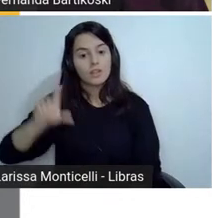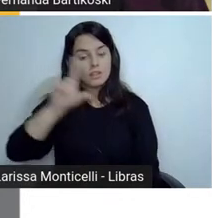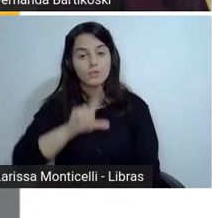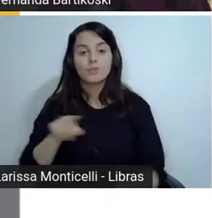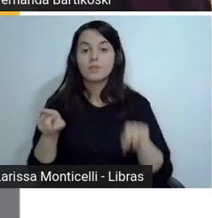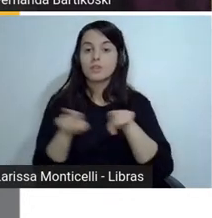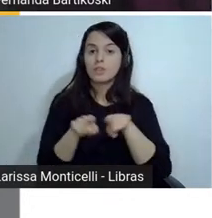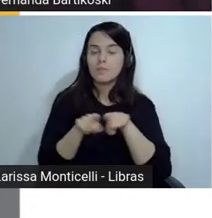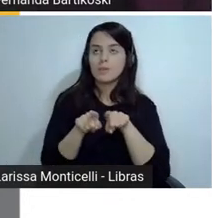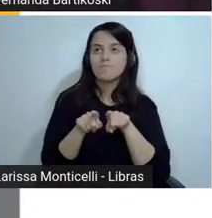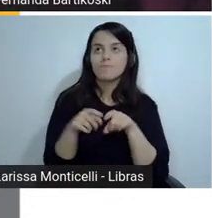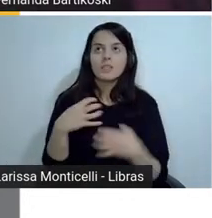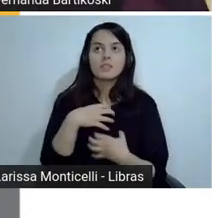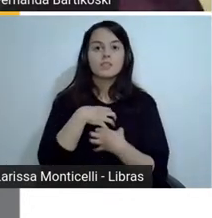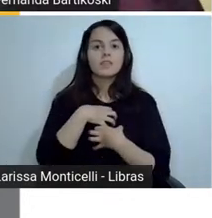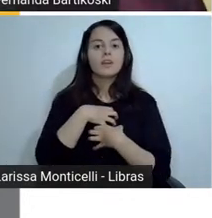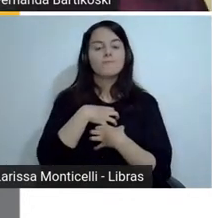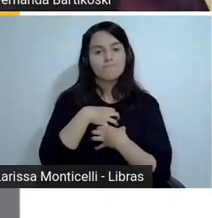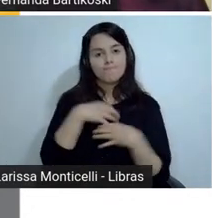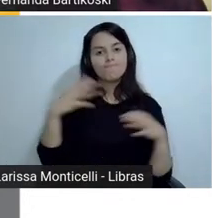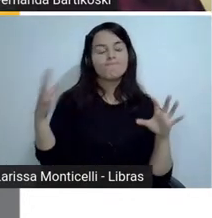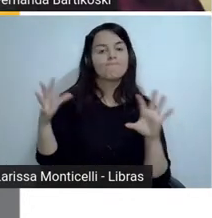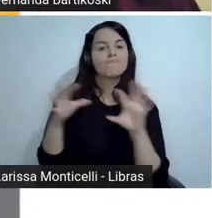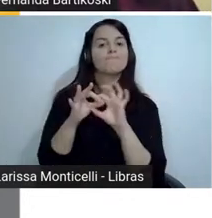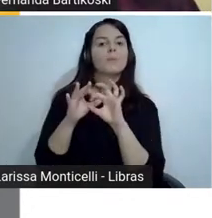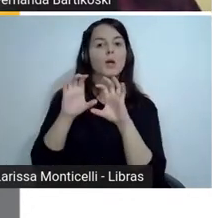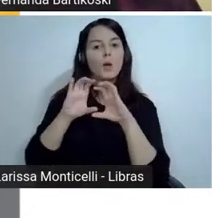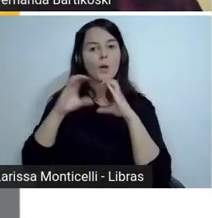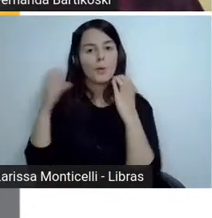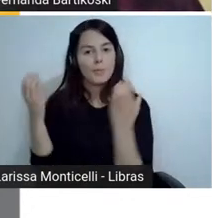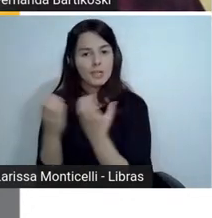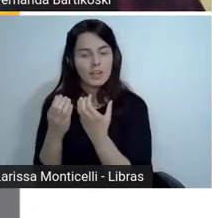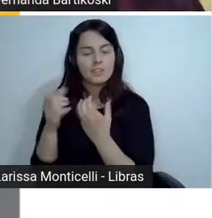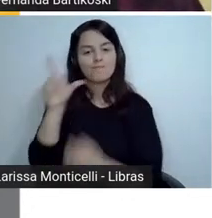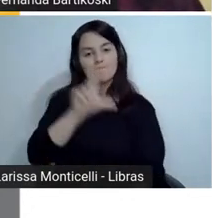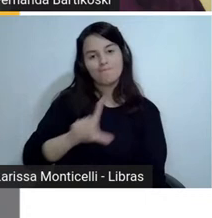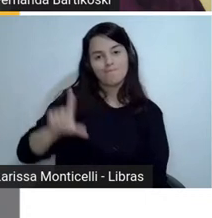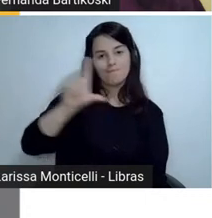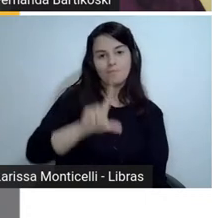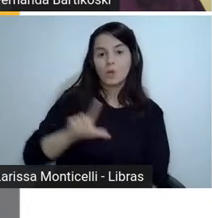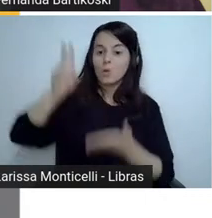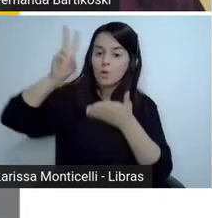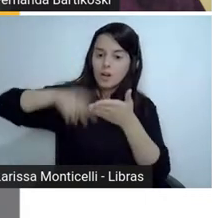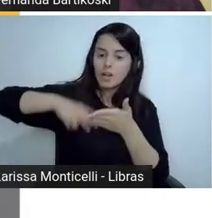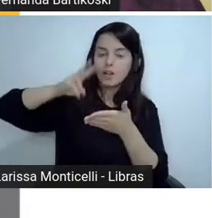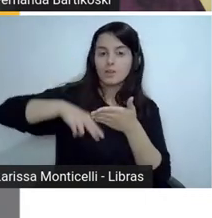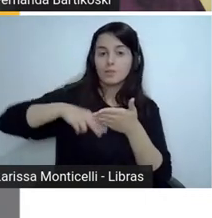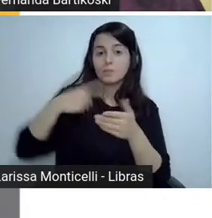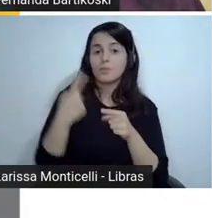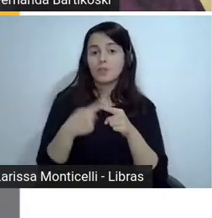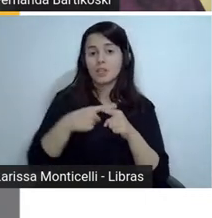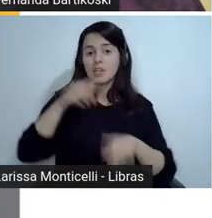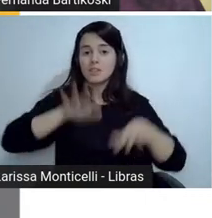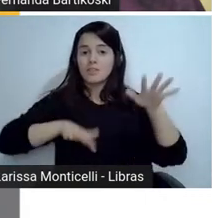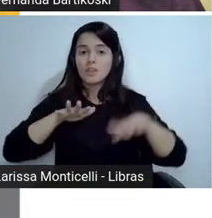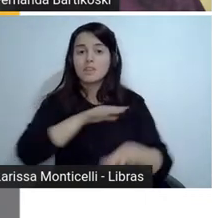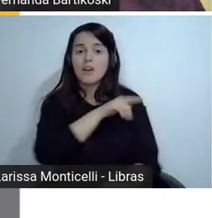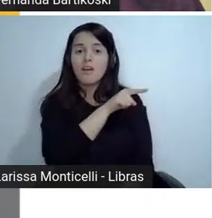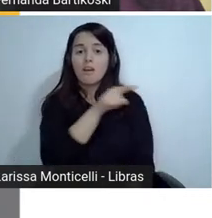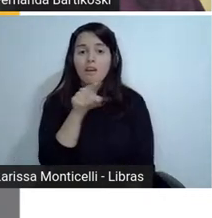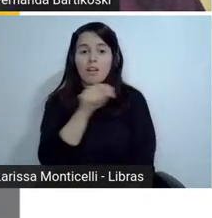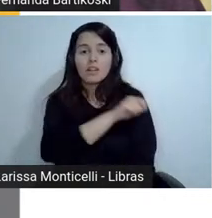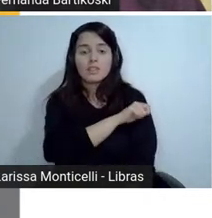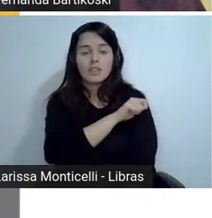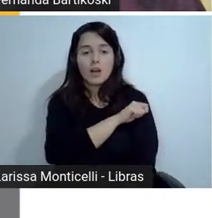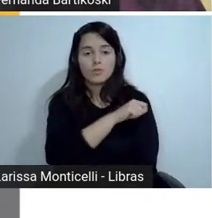O que isso significa para a gente, né? Muitas vezes os alunos têm uma inclusive baixa estima em relação à